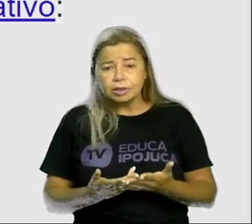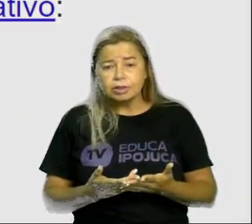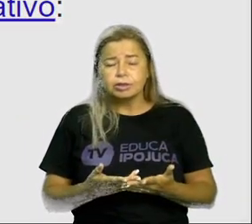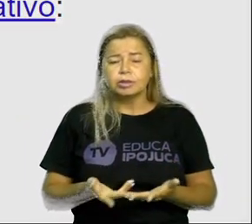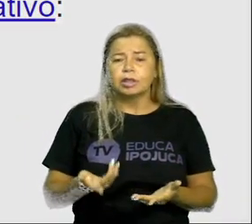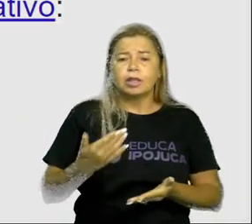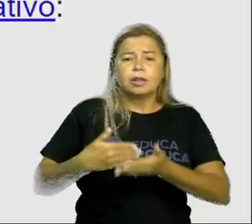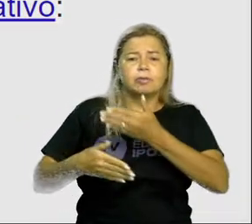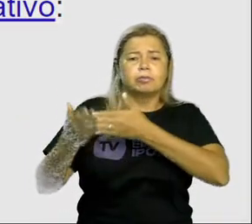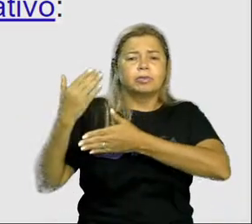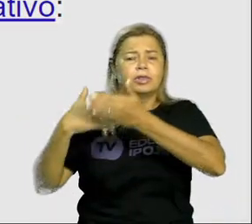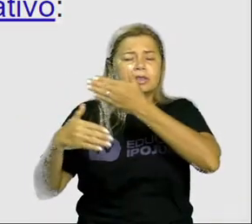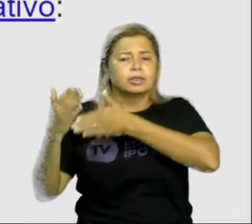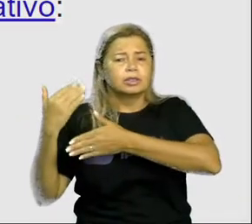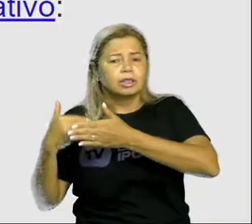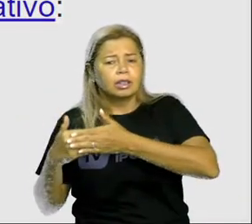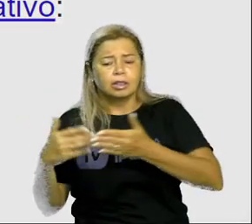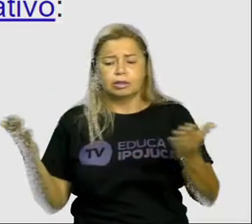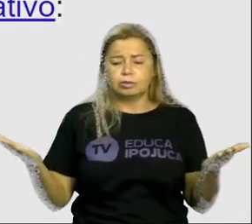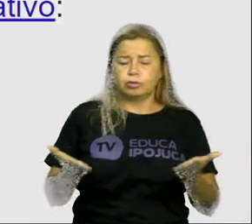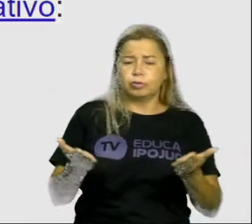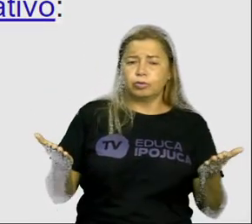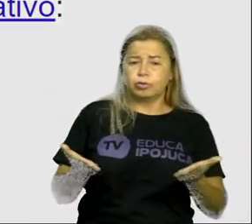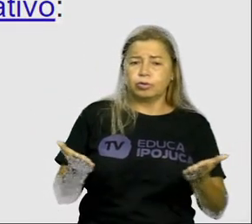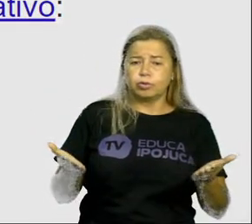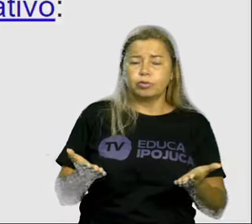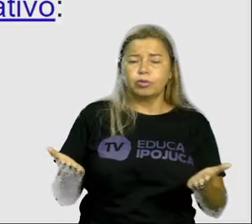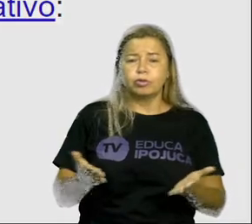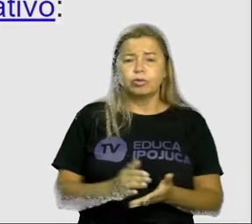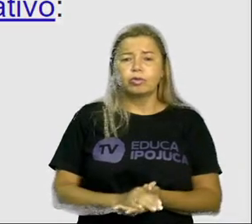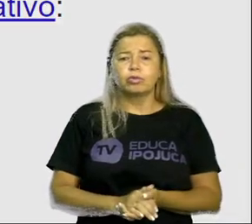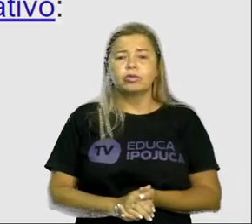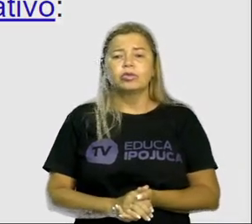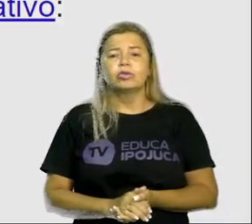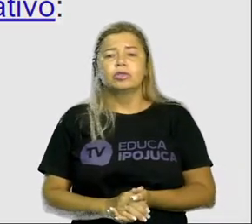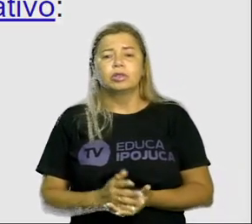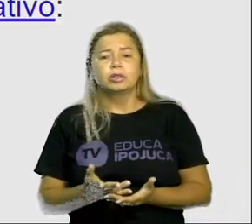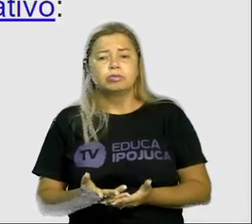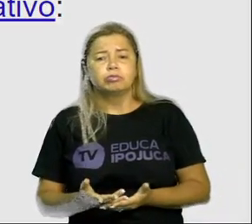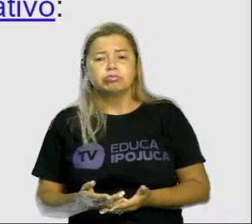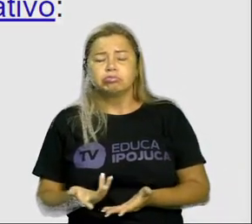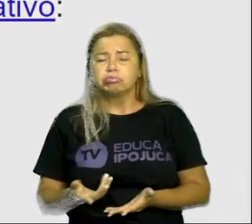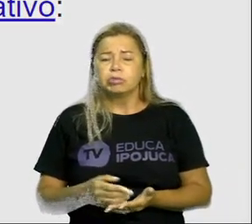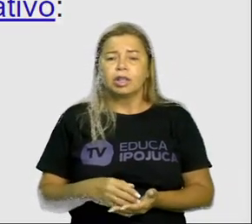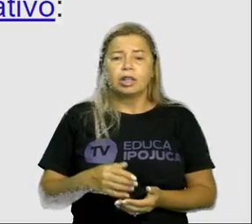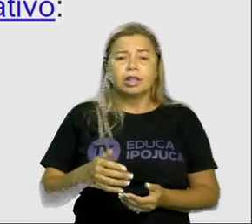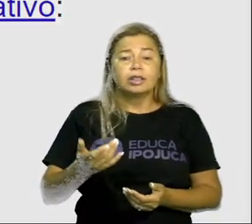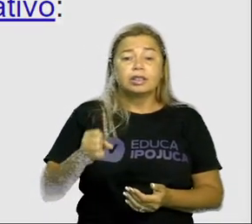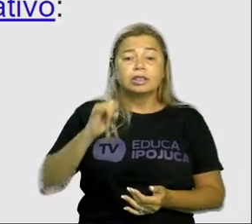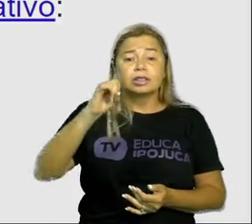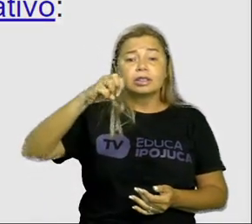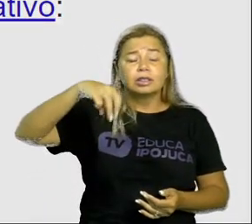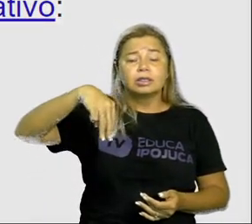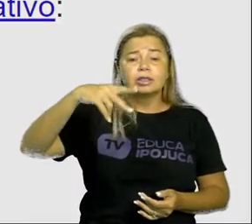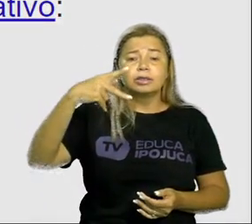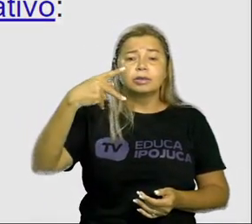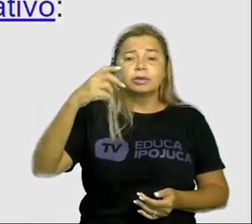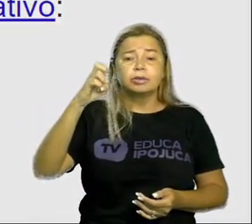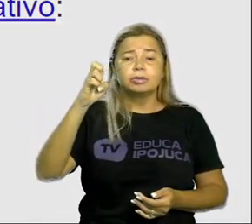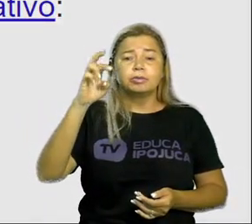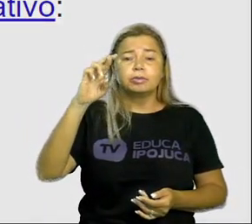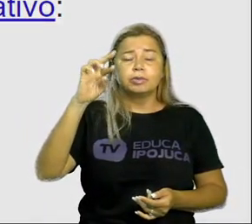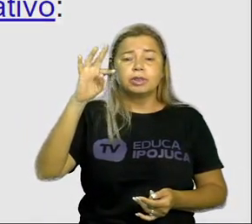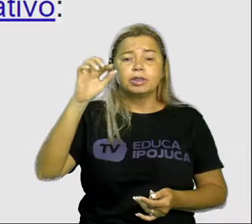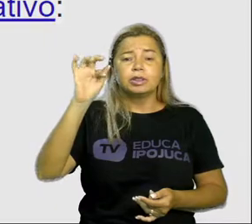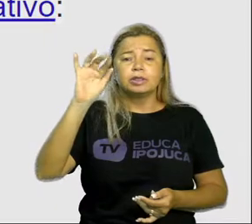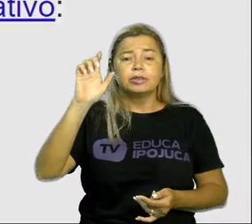pretérito do imperfeito Se ele é presente do indicativo Se ele é pretérito imperfeito Então a frase Ela vai mudando